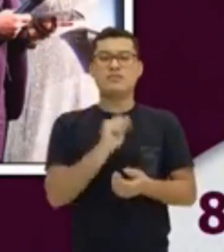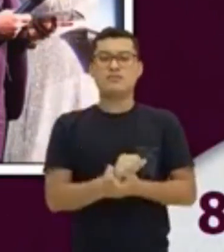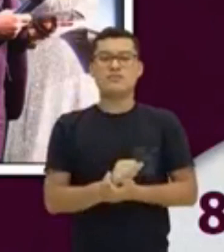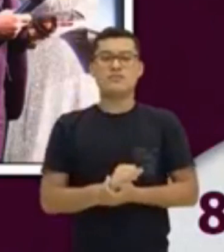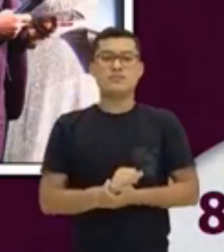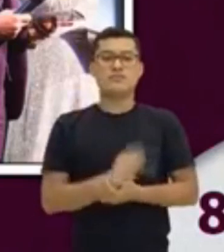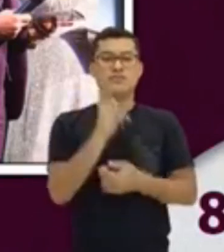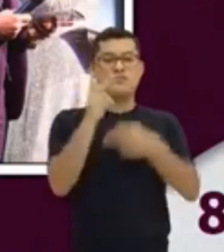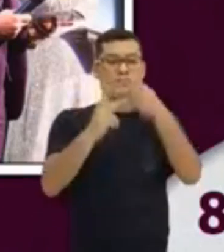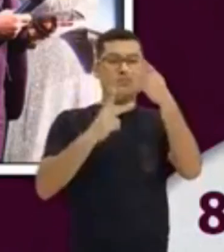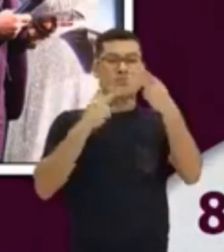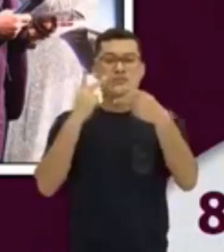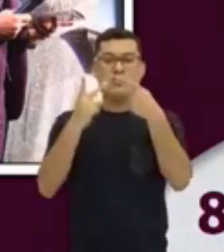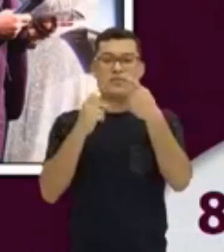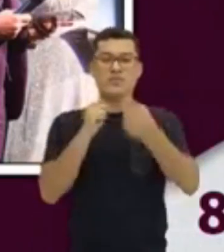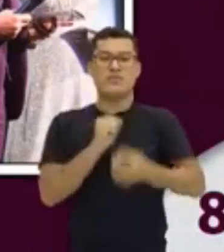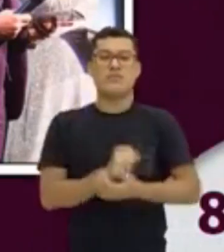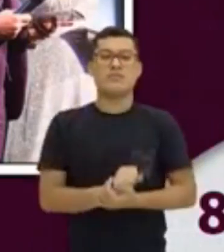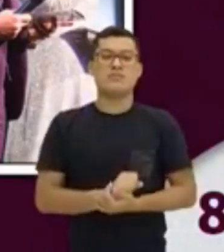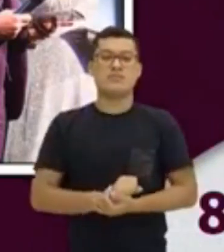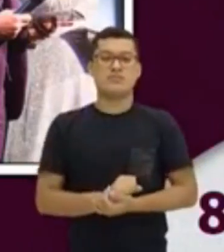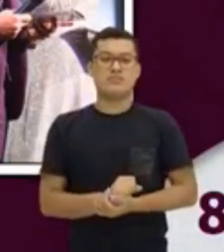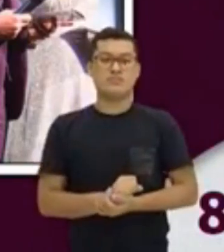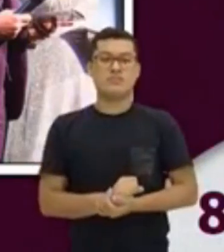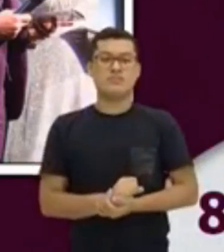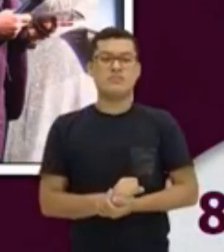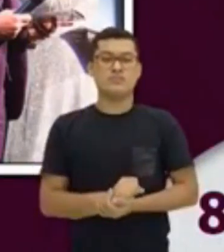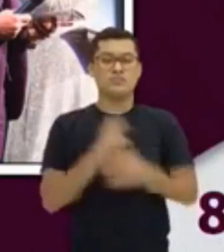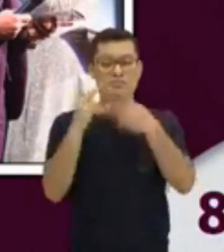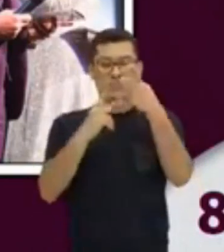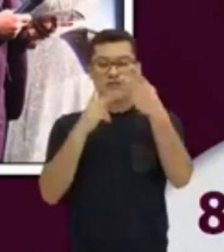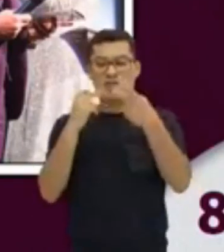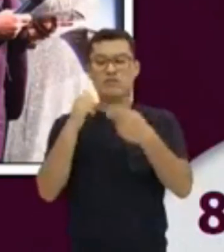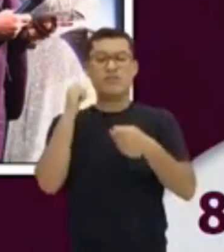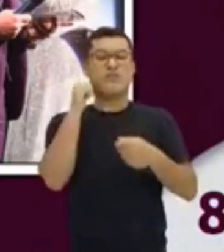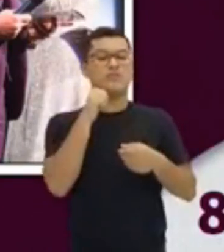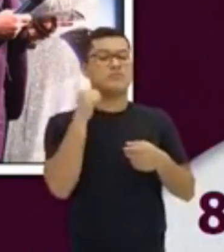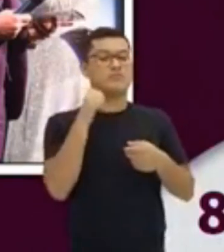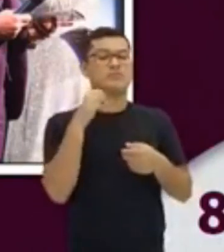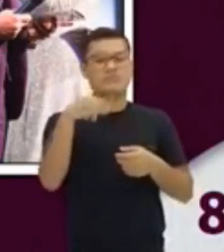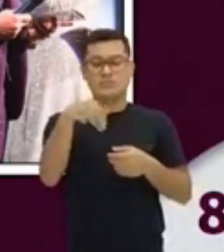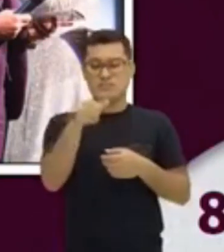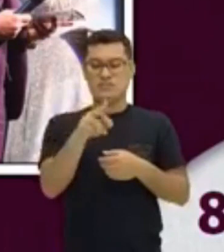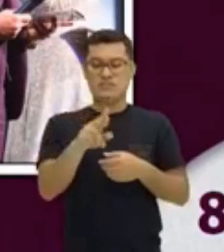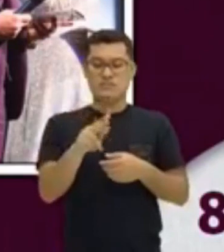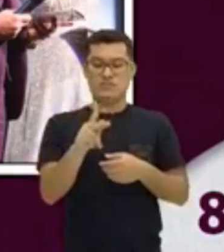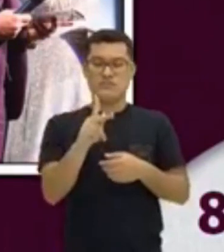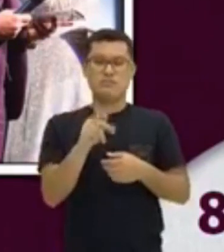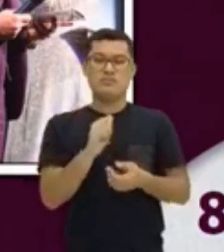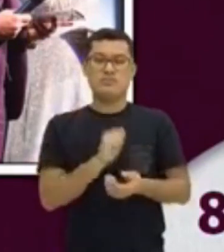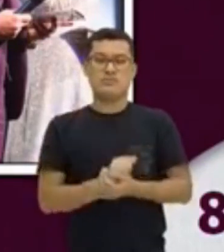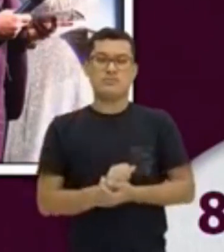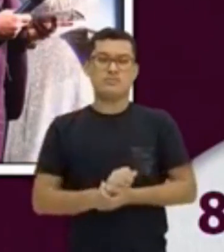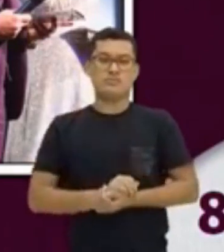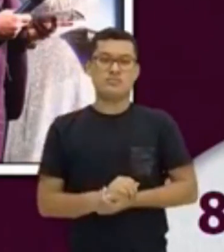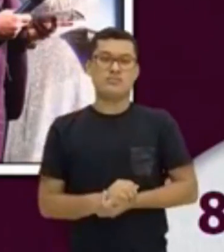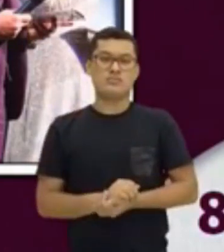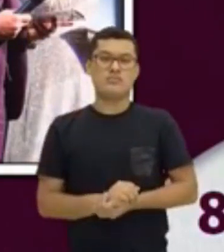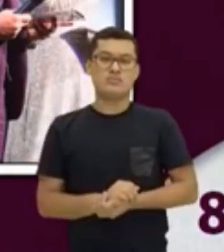fala e aqui é o Mark. Aí, ele fala dessa moça aqui. Mark, this is my friend